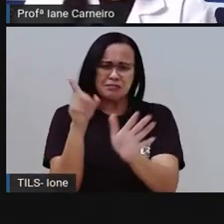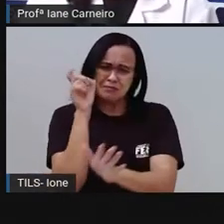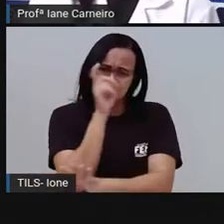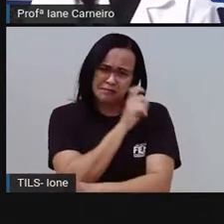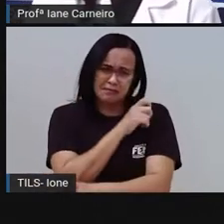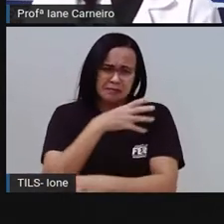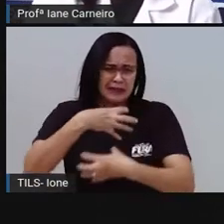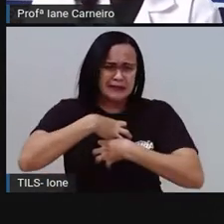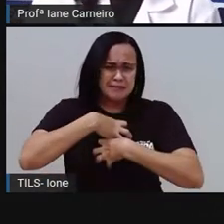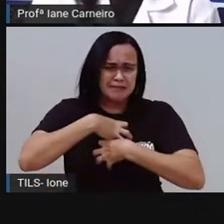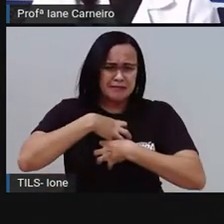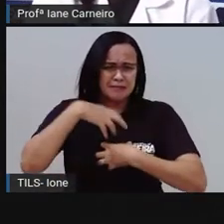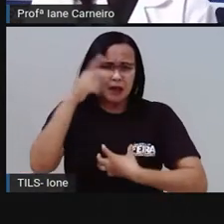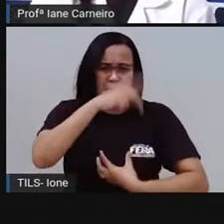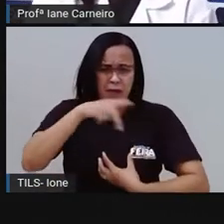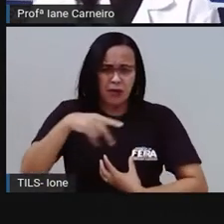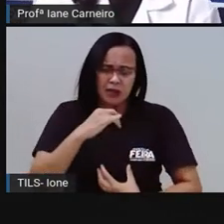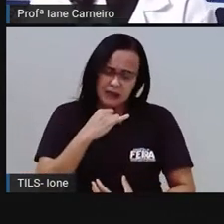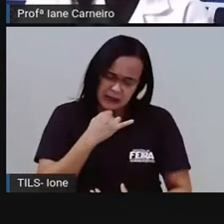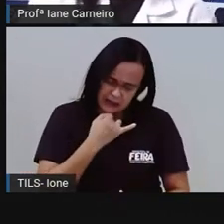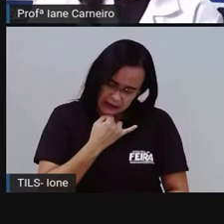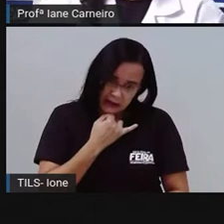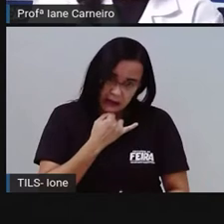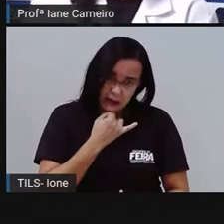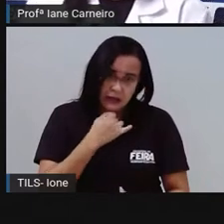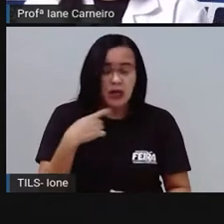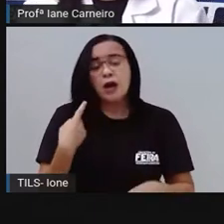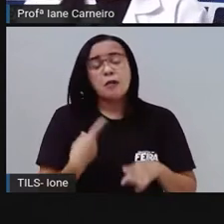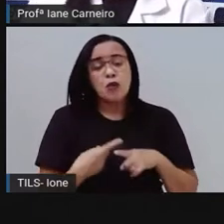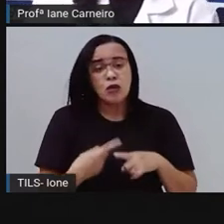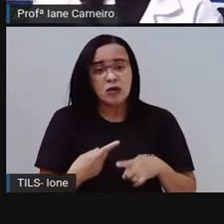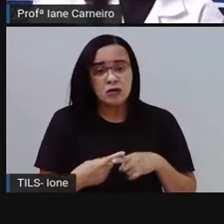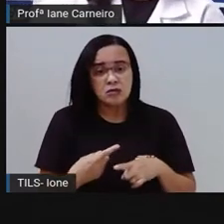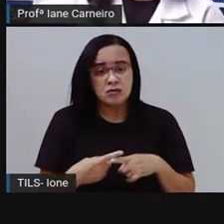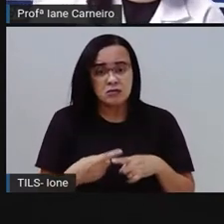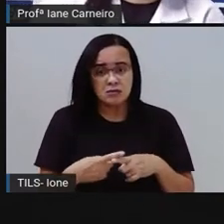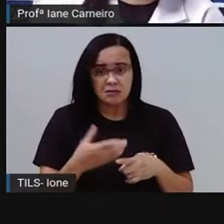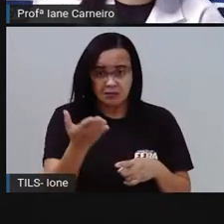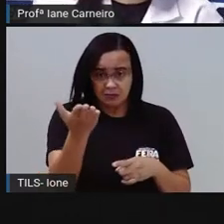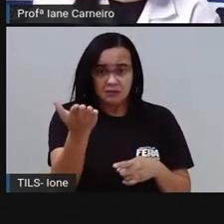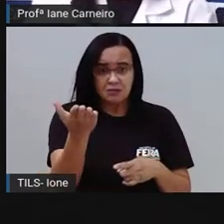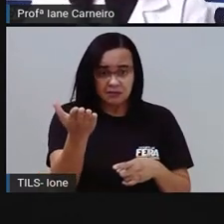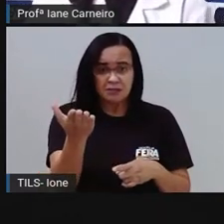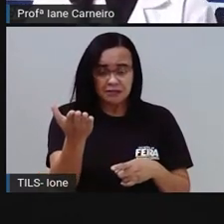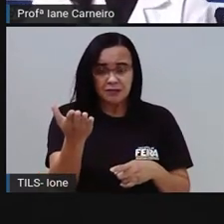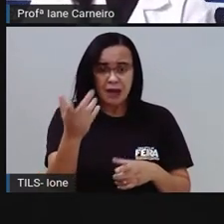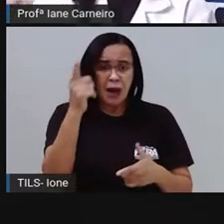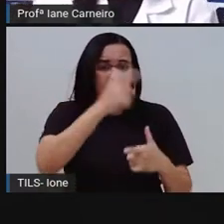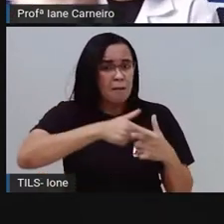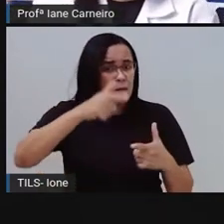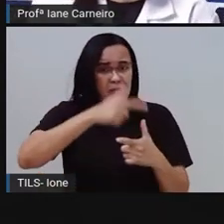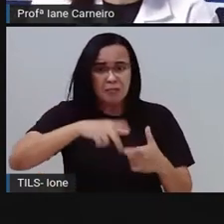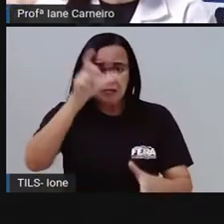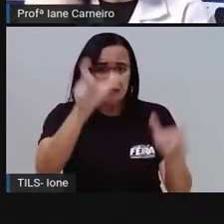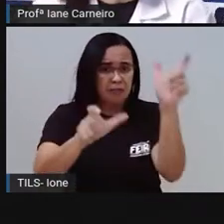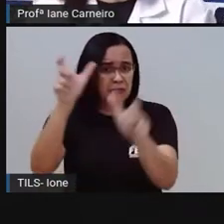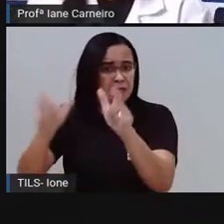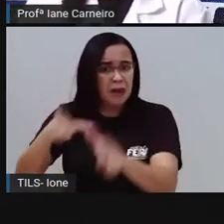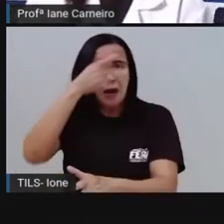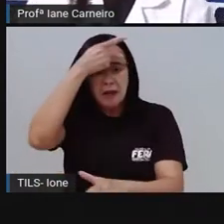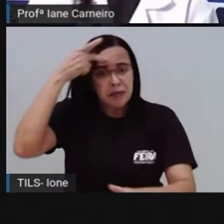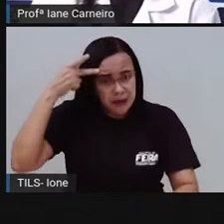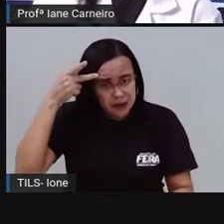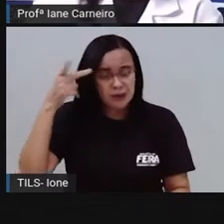Porque as pessoas... Aí tem um problema tanto da população quanto do serviço que